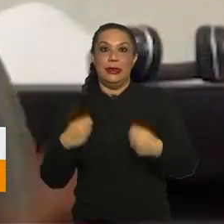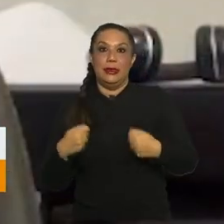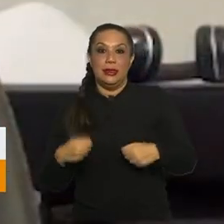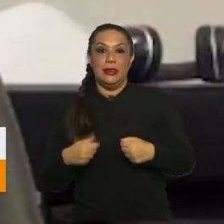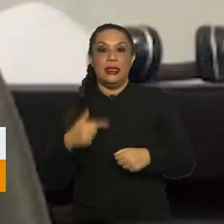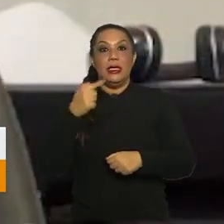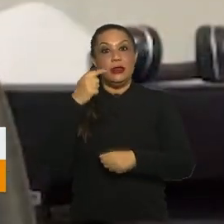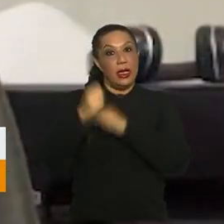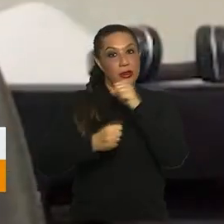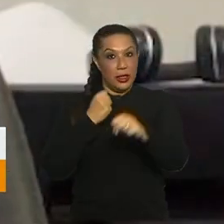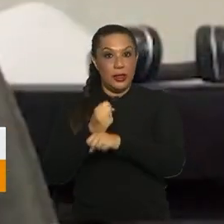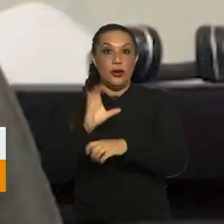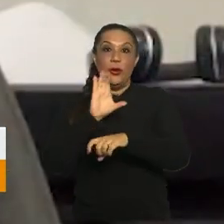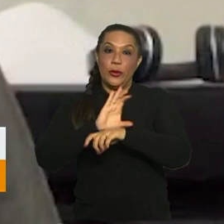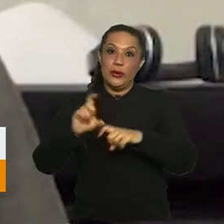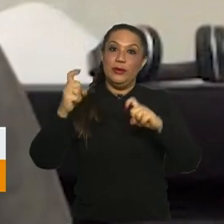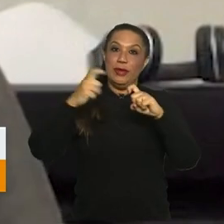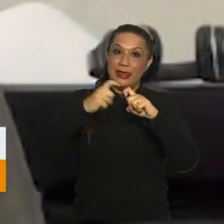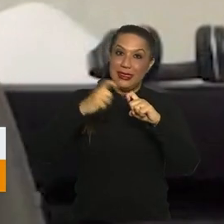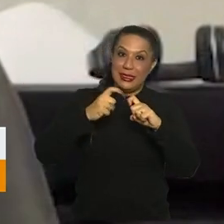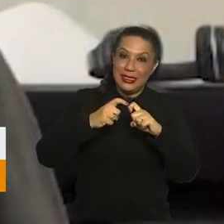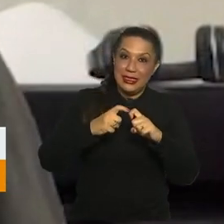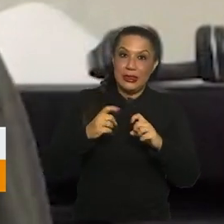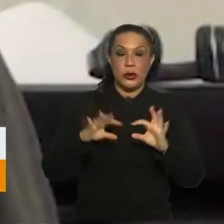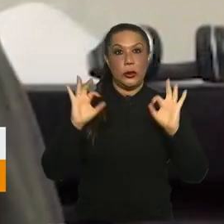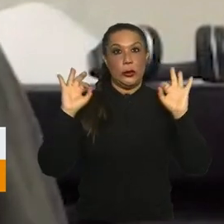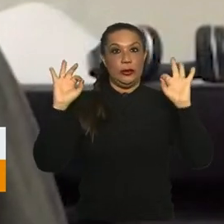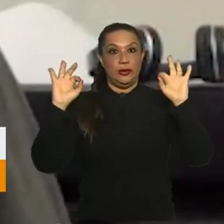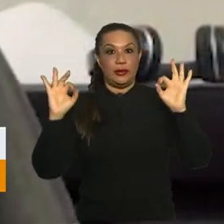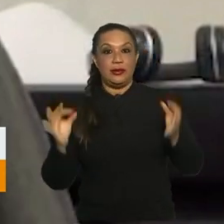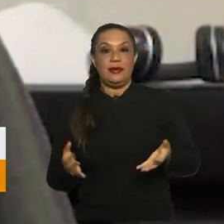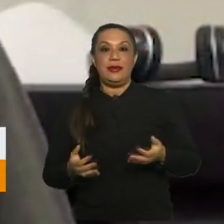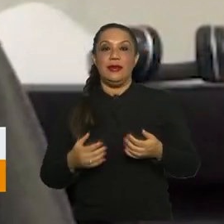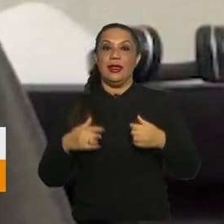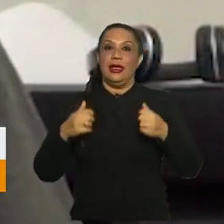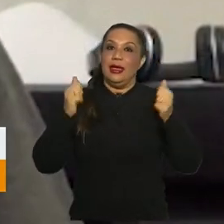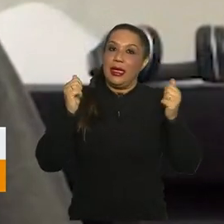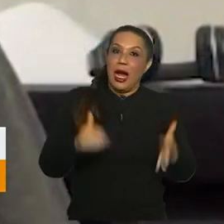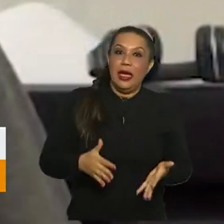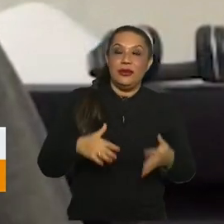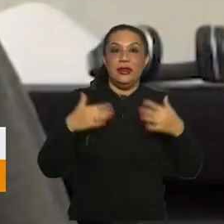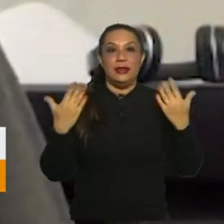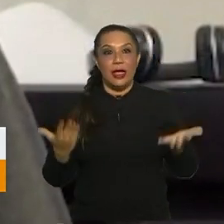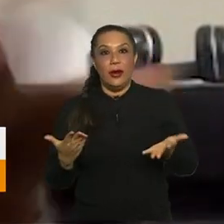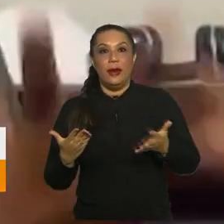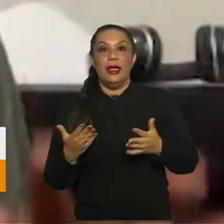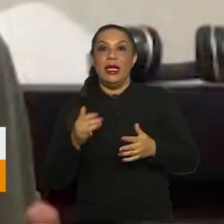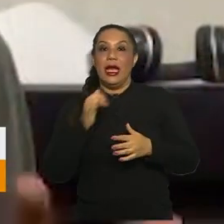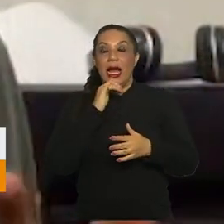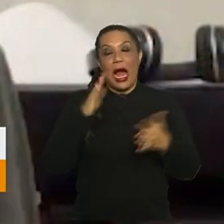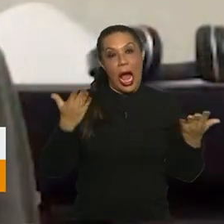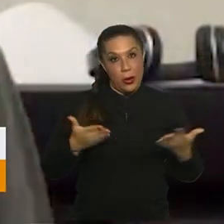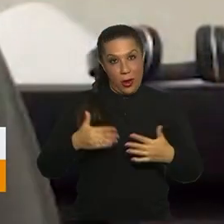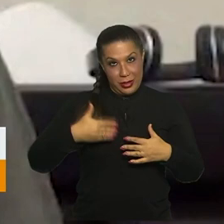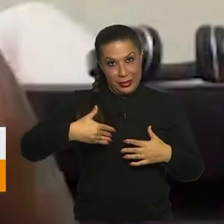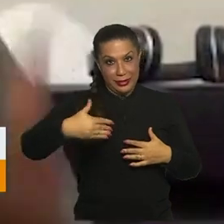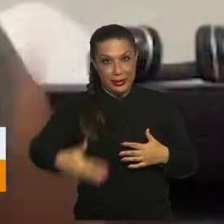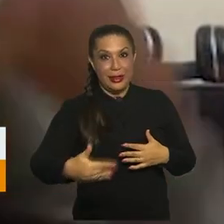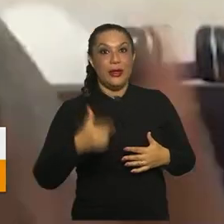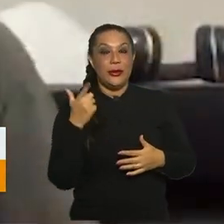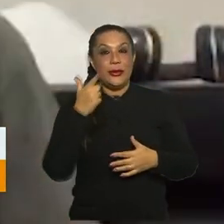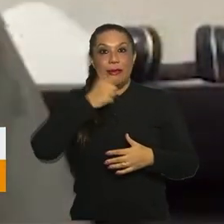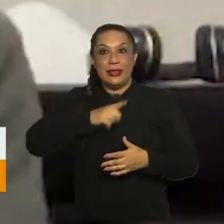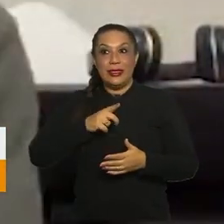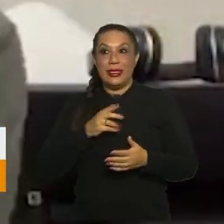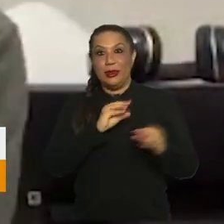curso, né? Que é um curso um pouco litizado, então batei o gasto. Então, a segunda etapa agora é conseguir